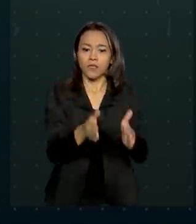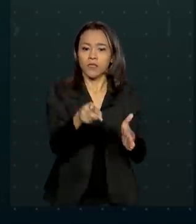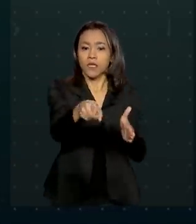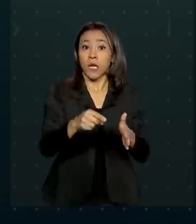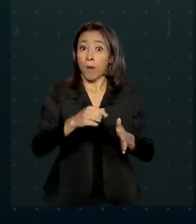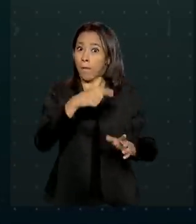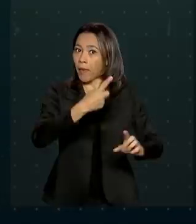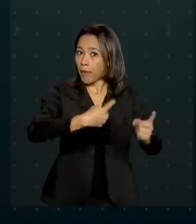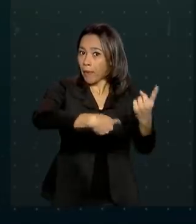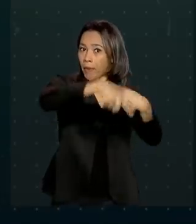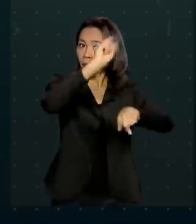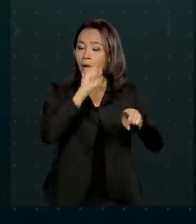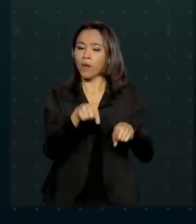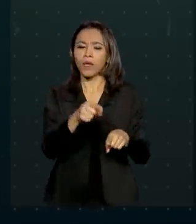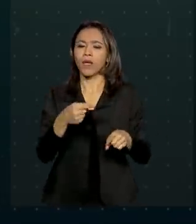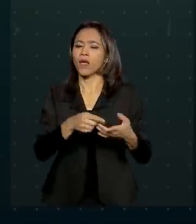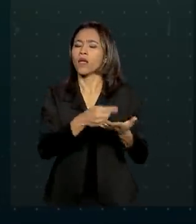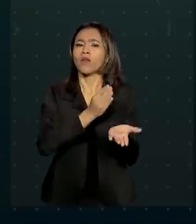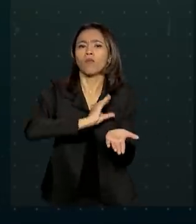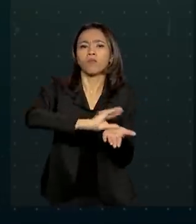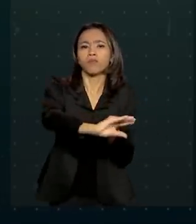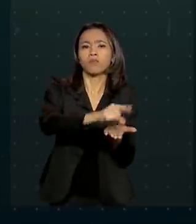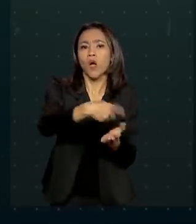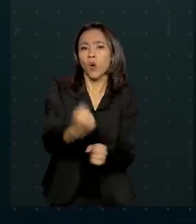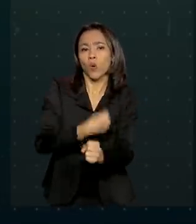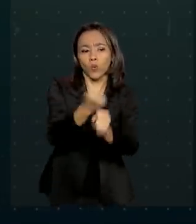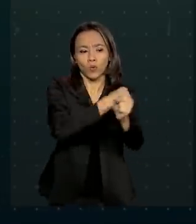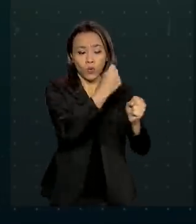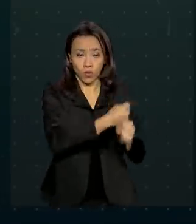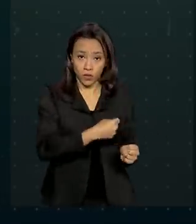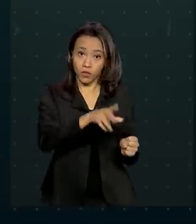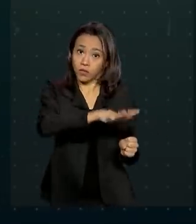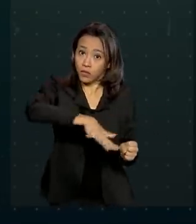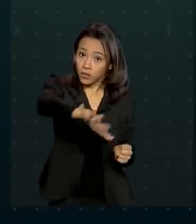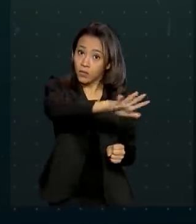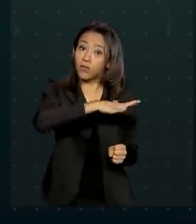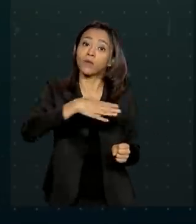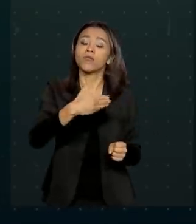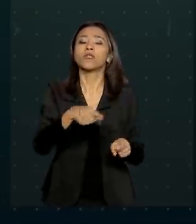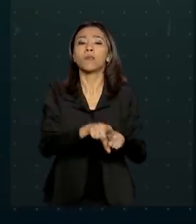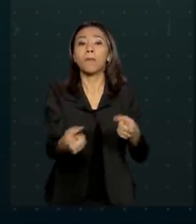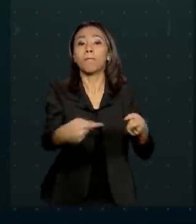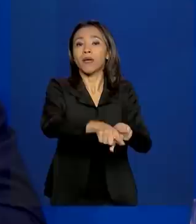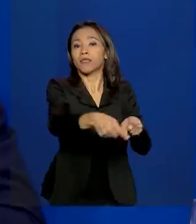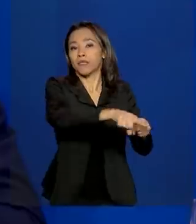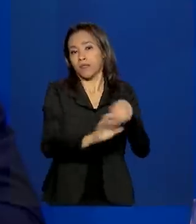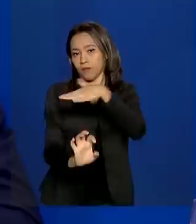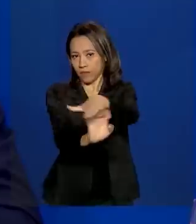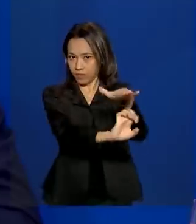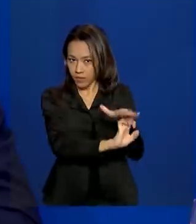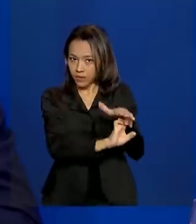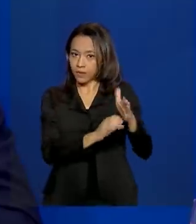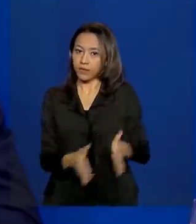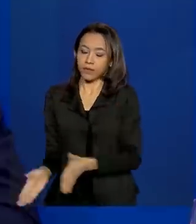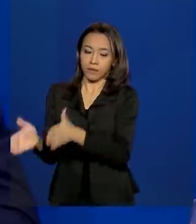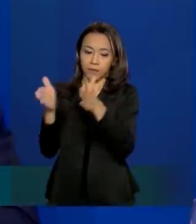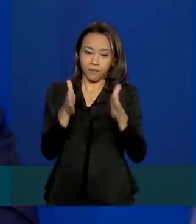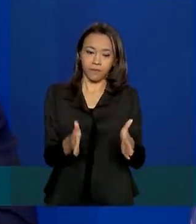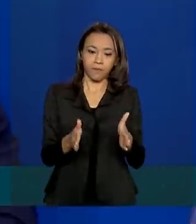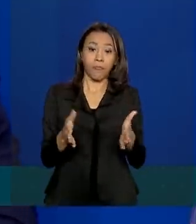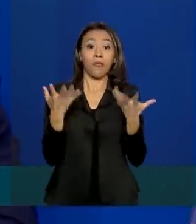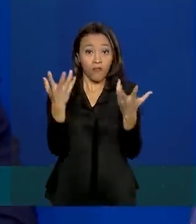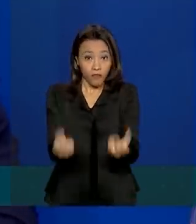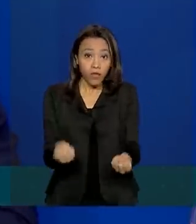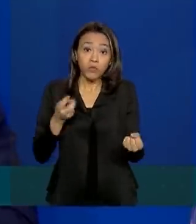previstos investimentos, com a realização de obras públicas e de parcerias com o setor privado. Vamos dar continuidade a